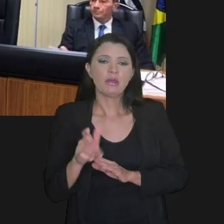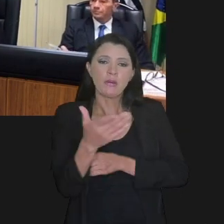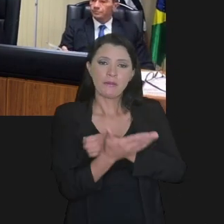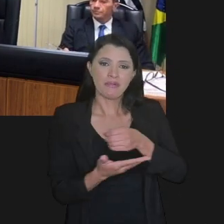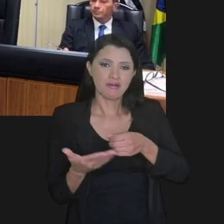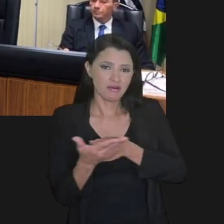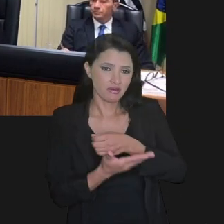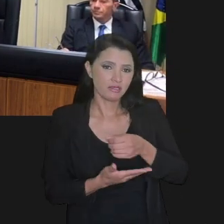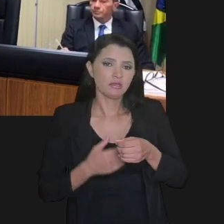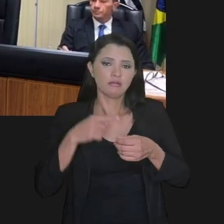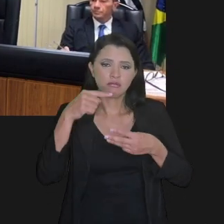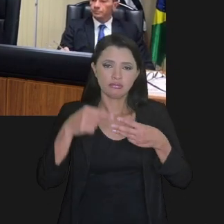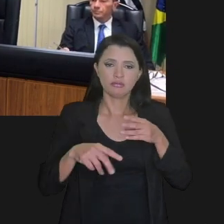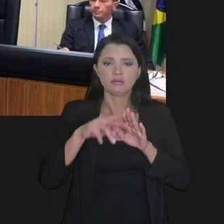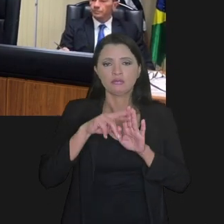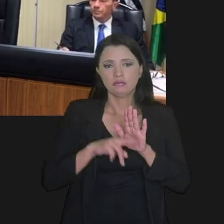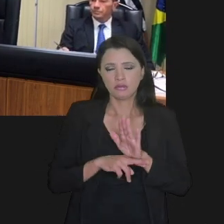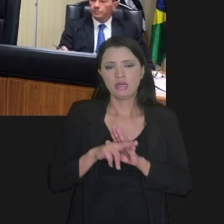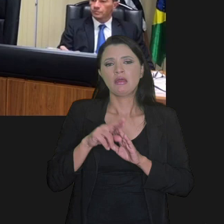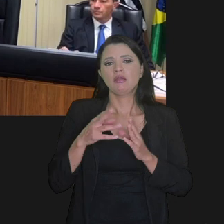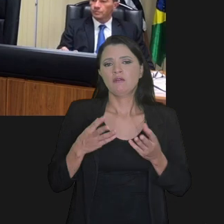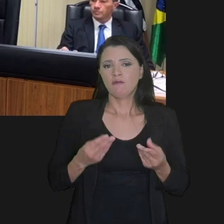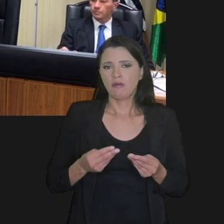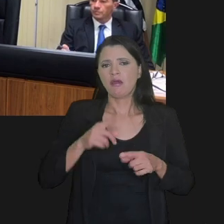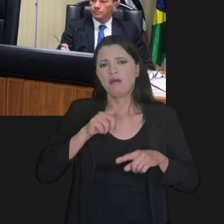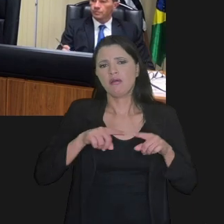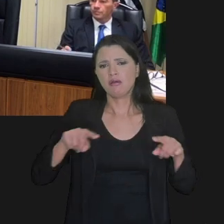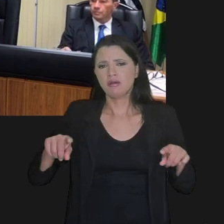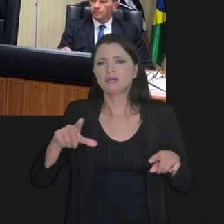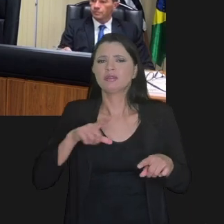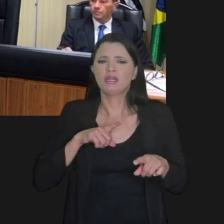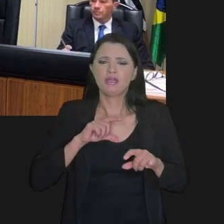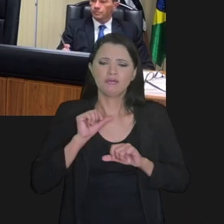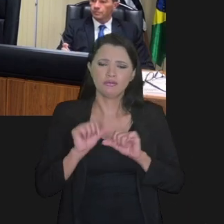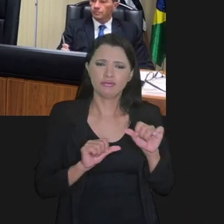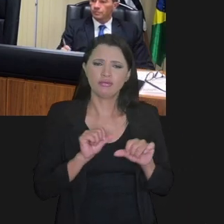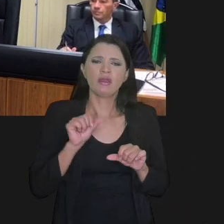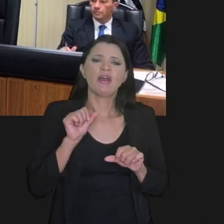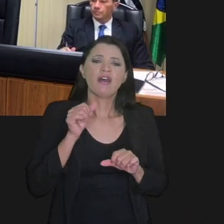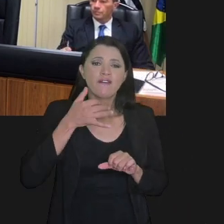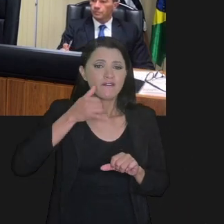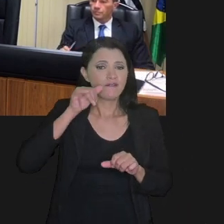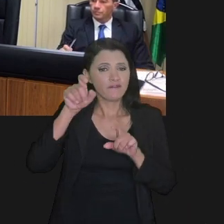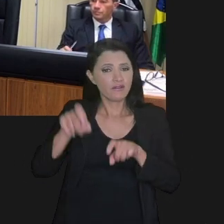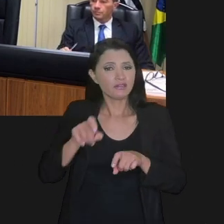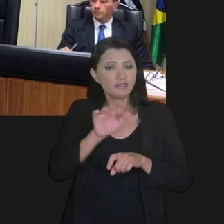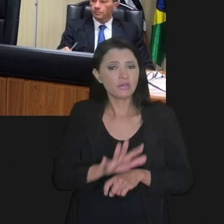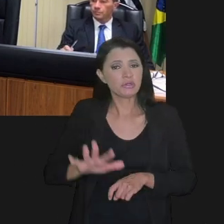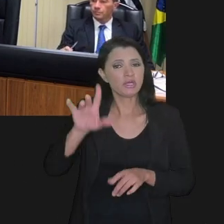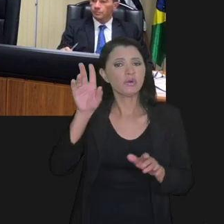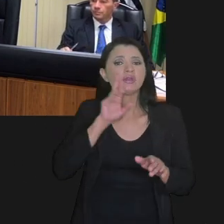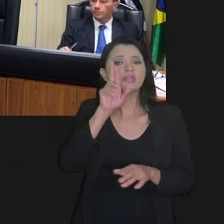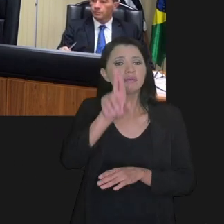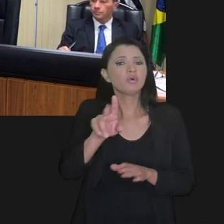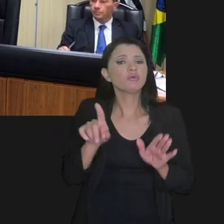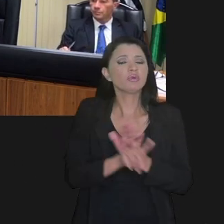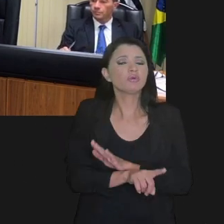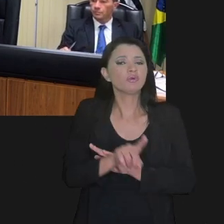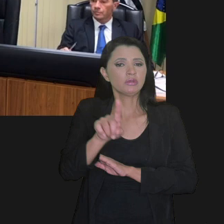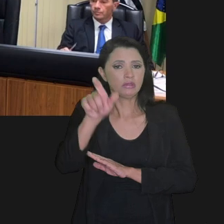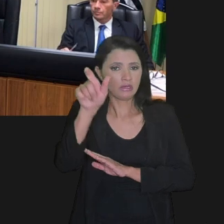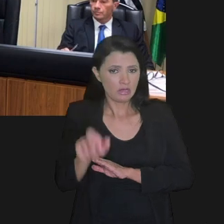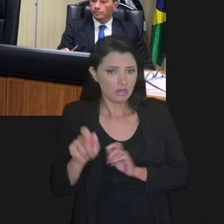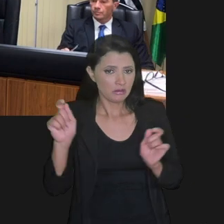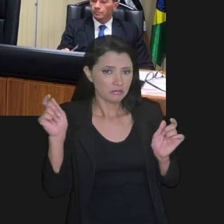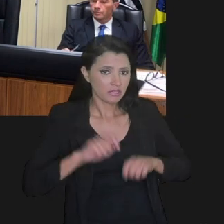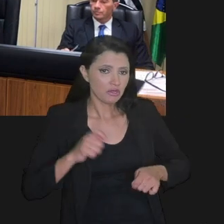terceiros, enfim, com base nesses critérios todos, são muitas variáveis, a Fazenda Nacional responde a